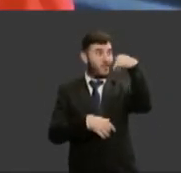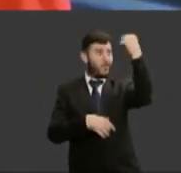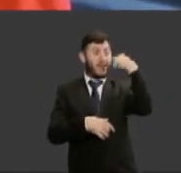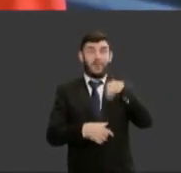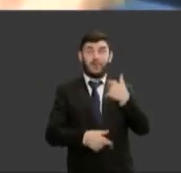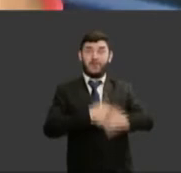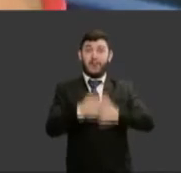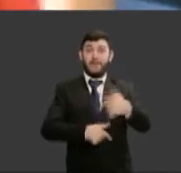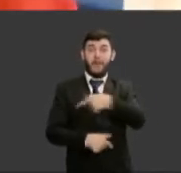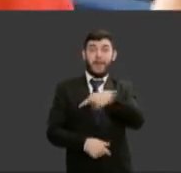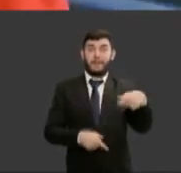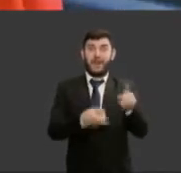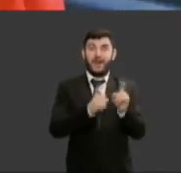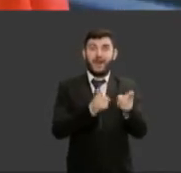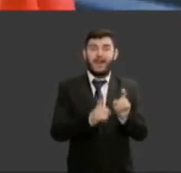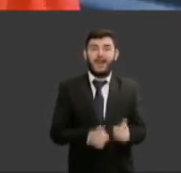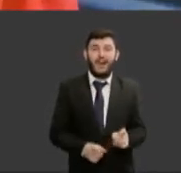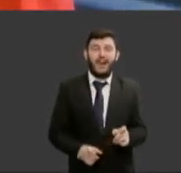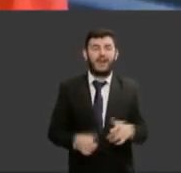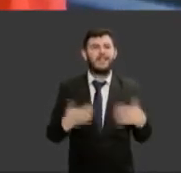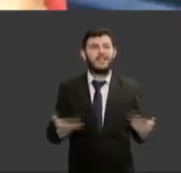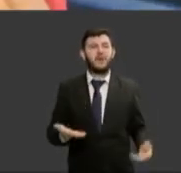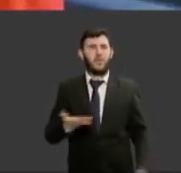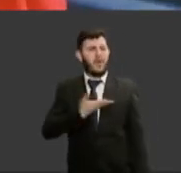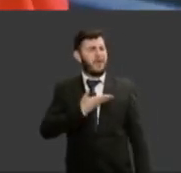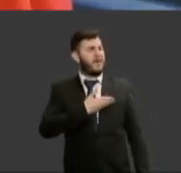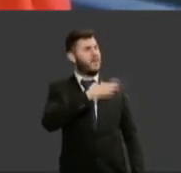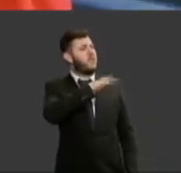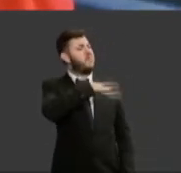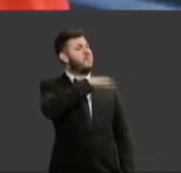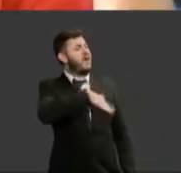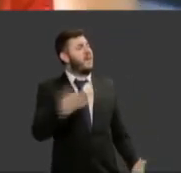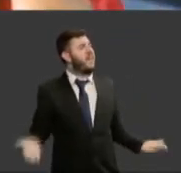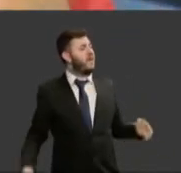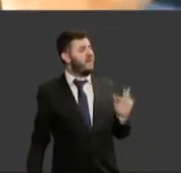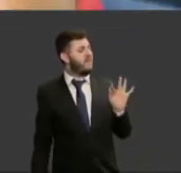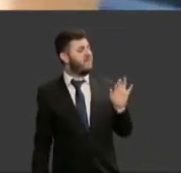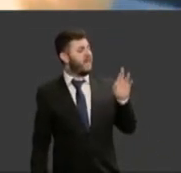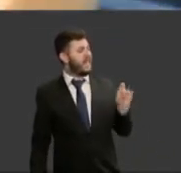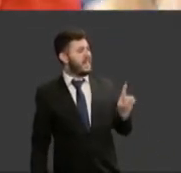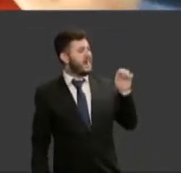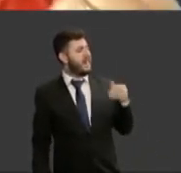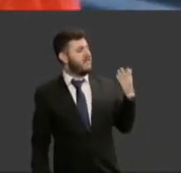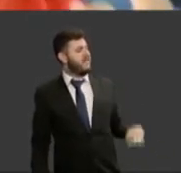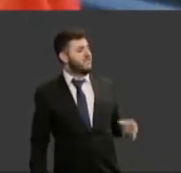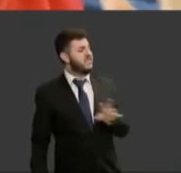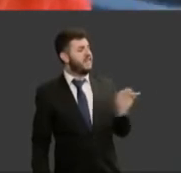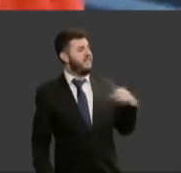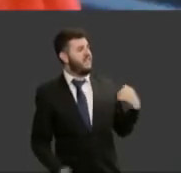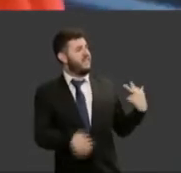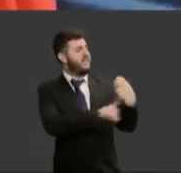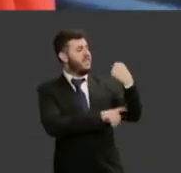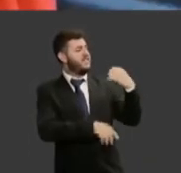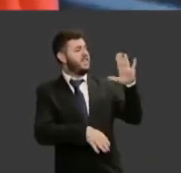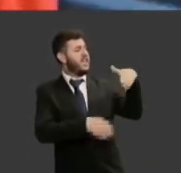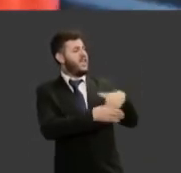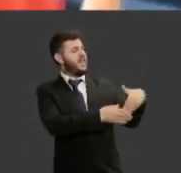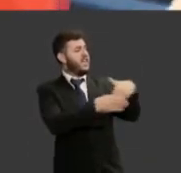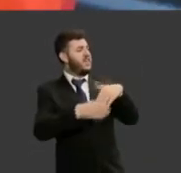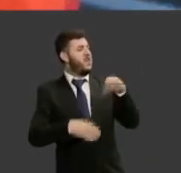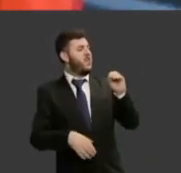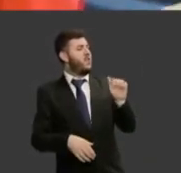seccional eu me lembro que um colega virou para mim e disse mas Fernanda se você ganhar a eleição da UAB